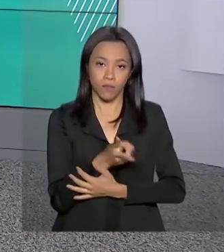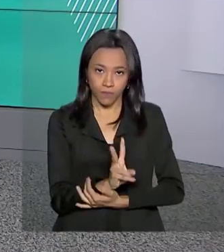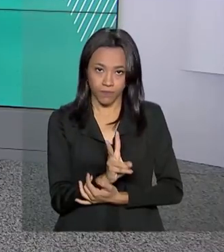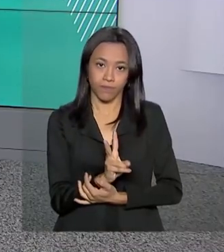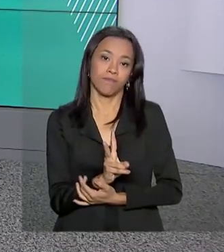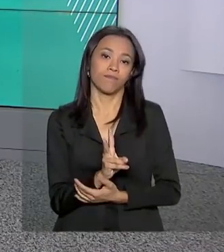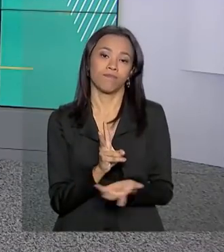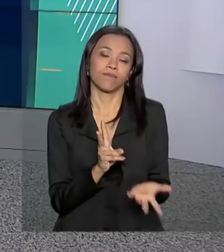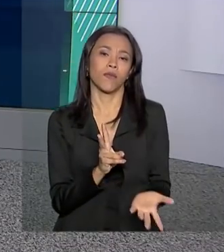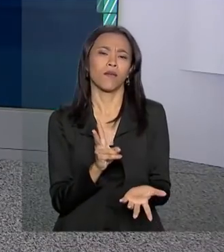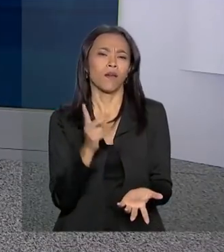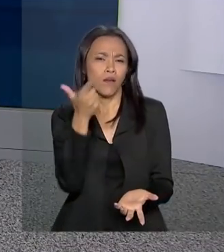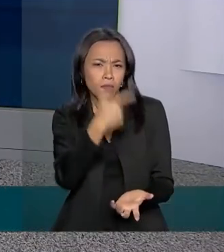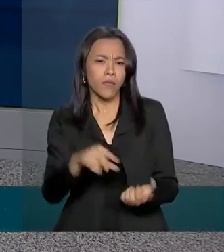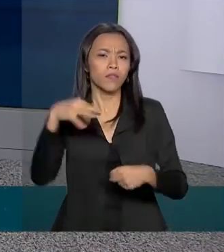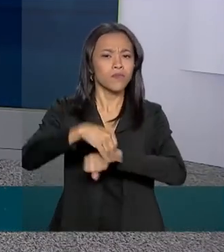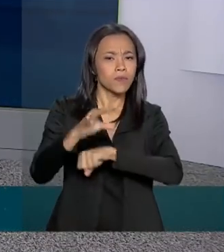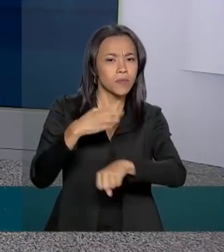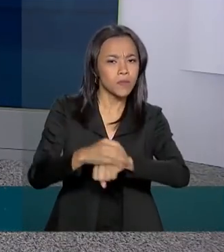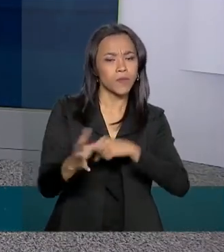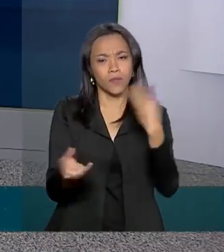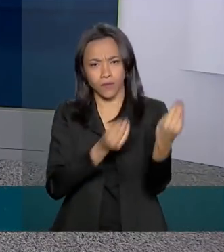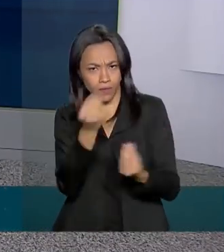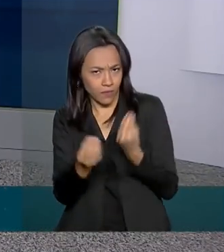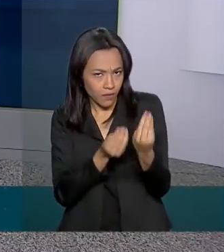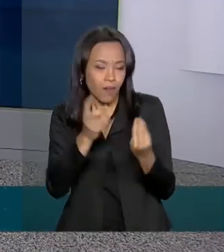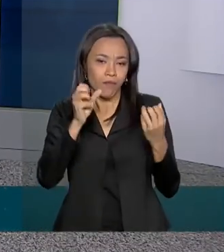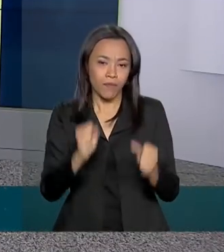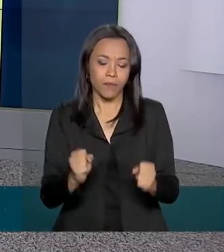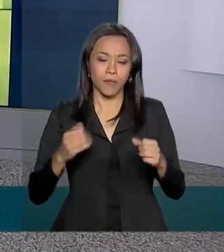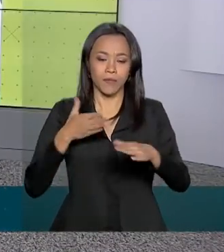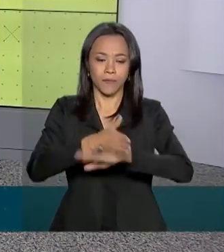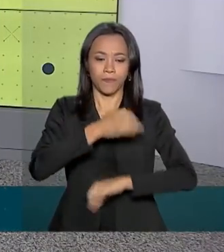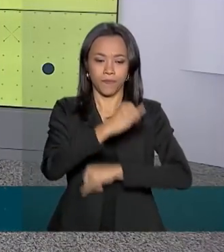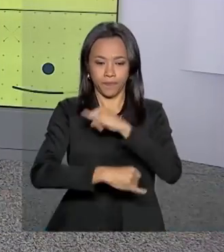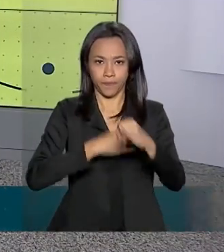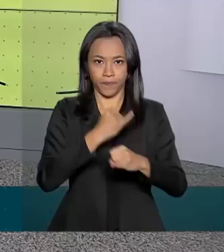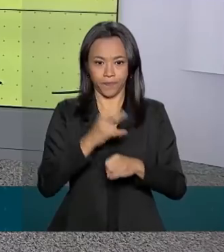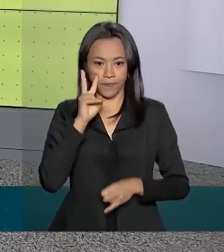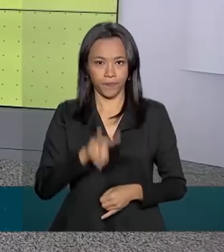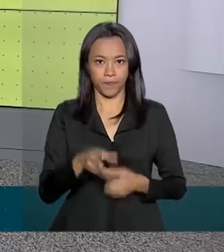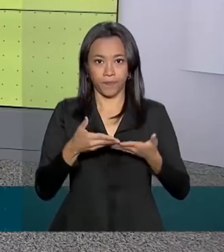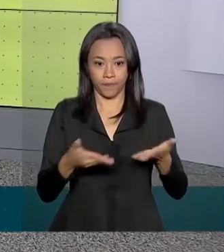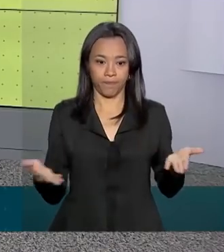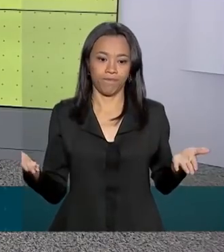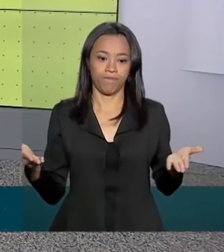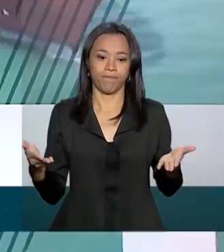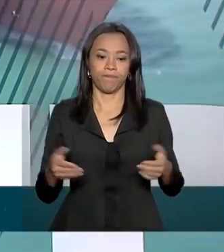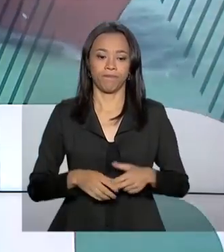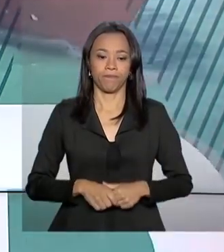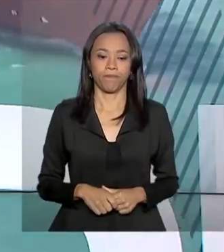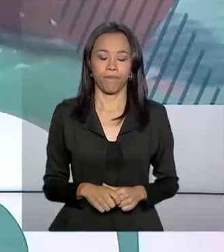mínimos. Para mais informações sobre o PIS-PASEP, acesse os endereços que aparecem aqui na tela.